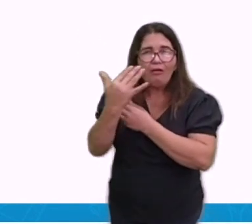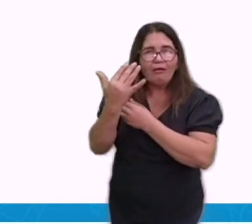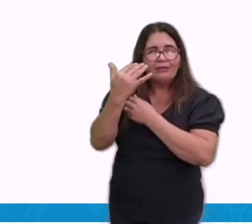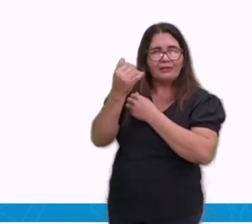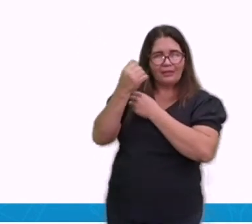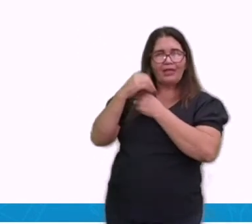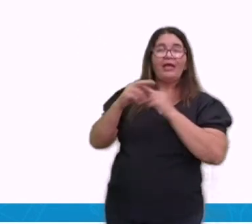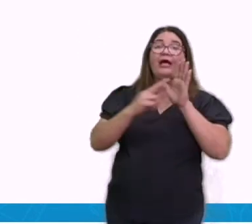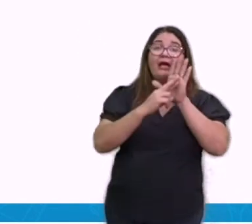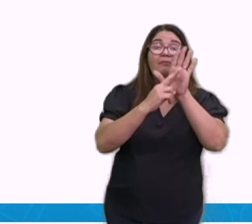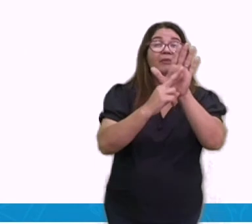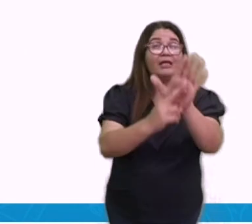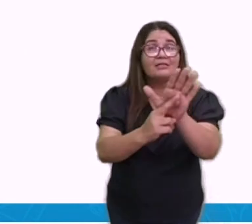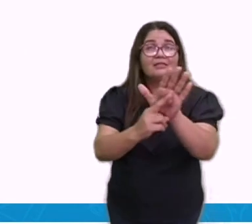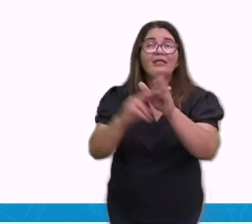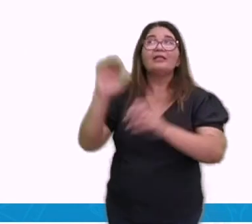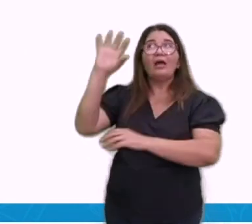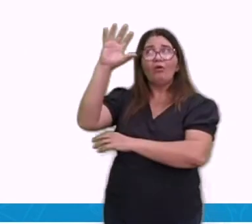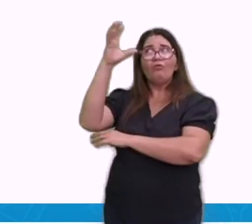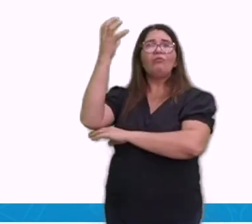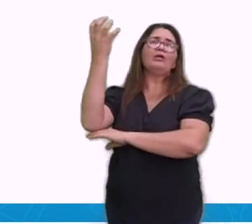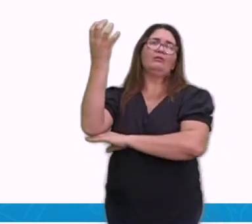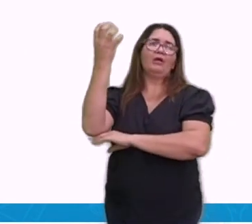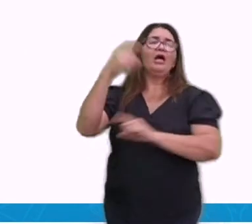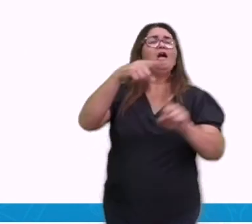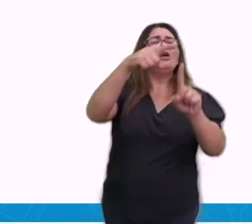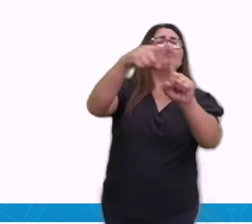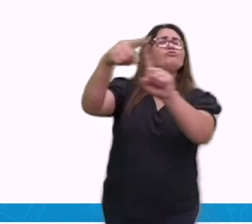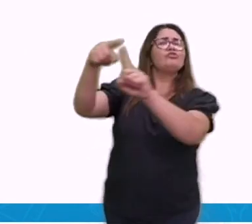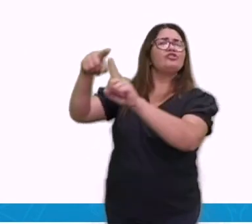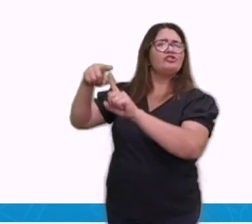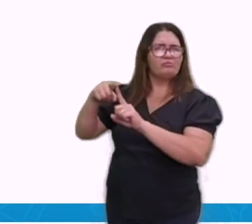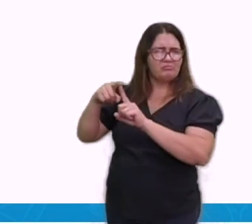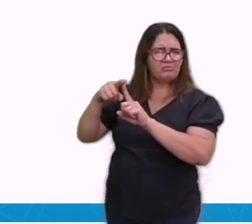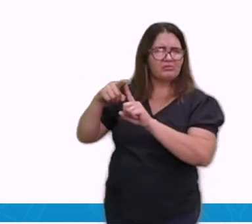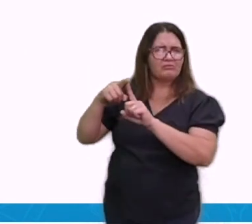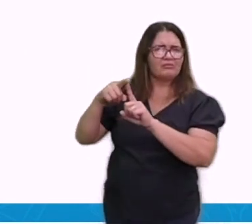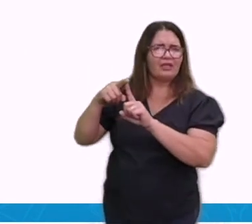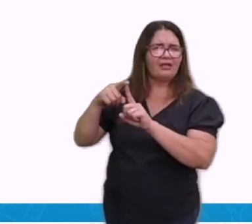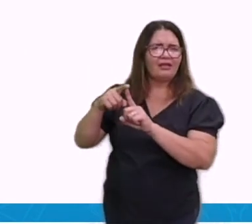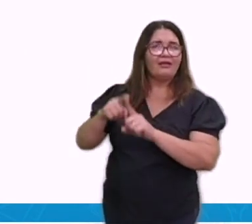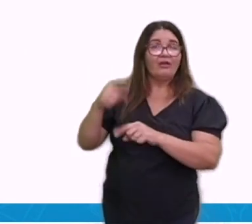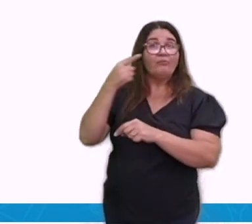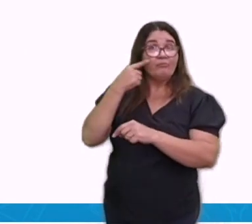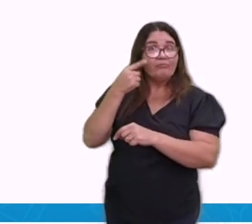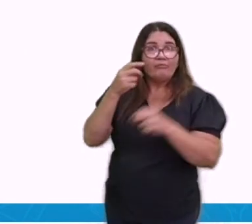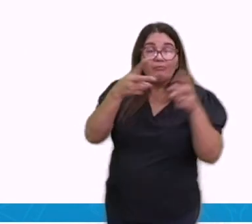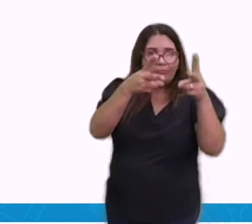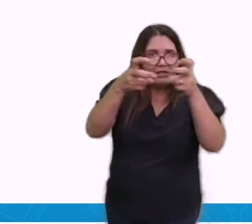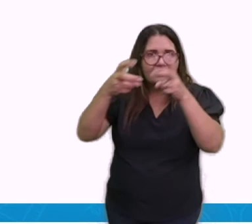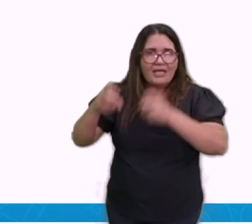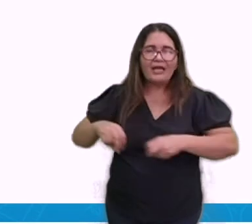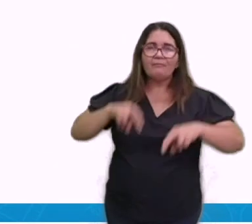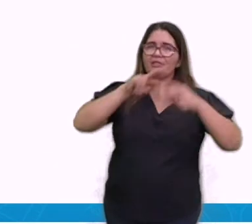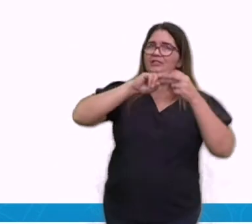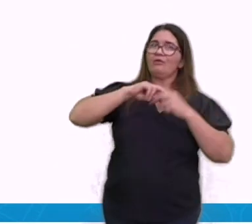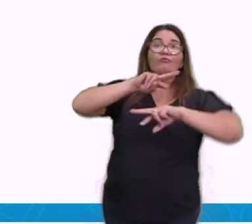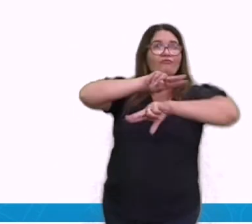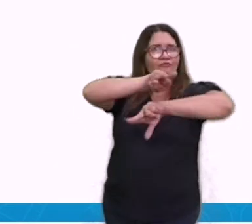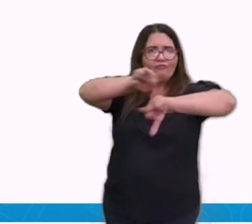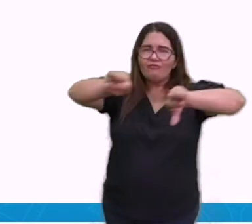é caracterizada por um tipo de clima, né? Então, vocês podem ver que a gente consegue agrupar algumas